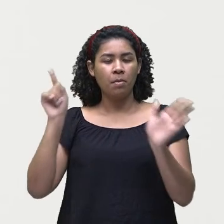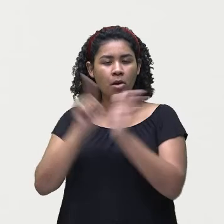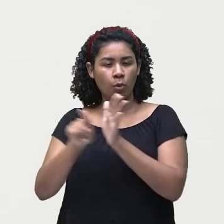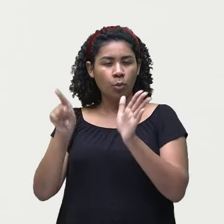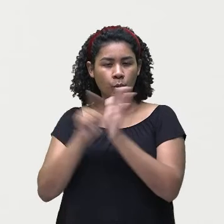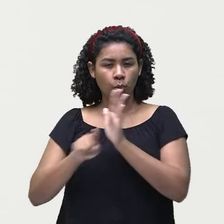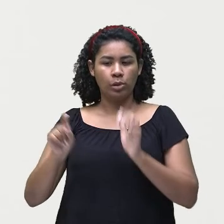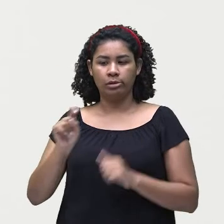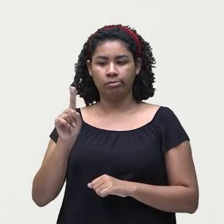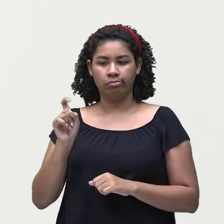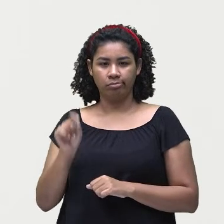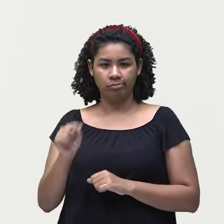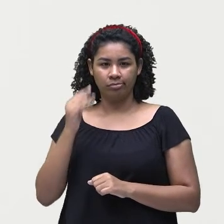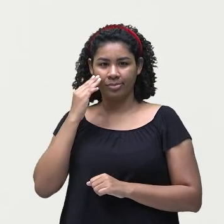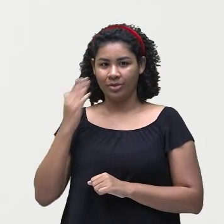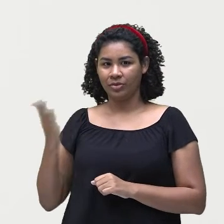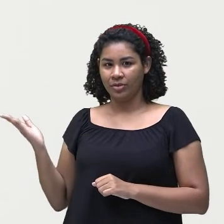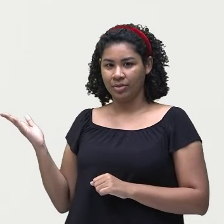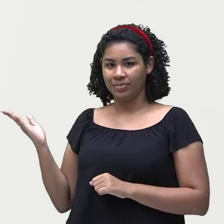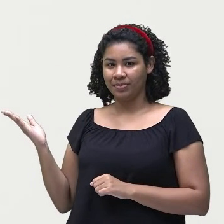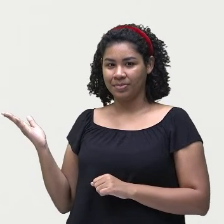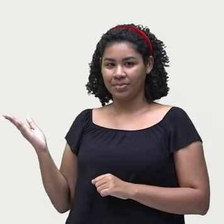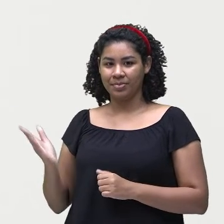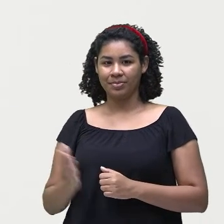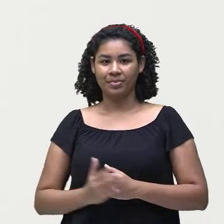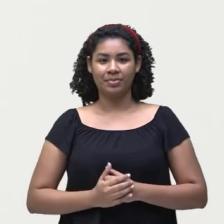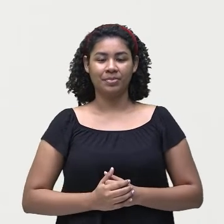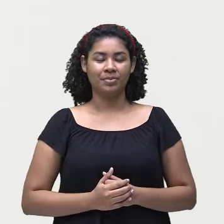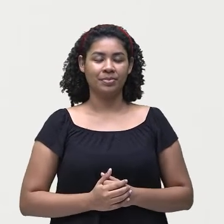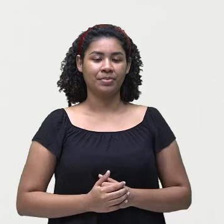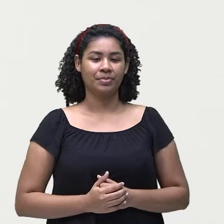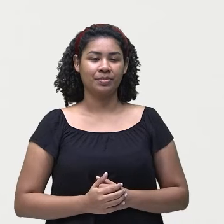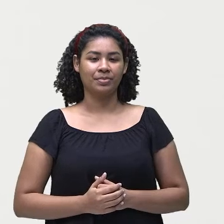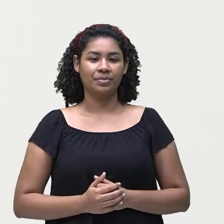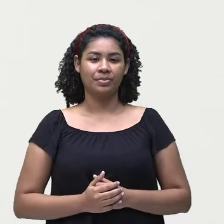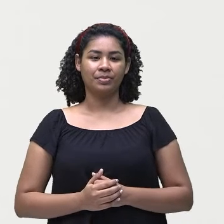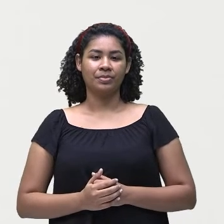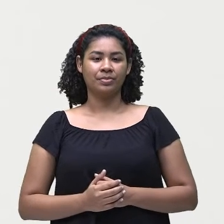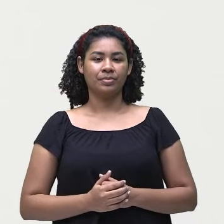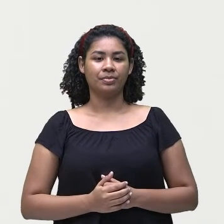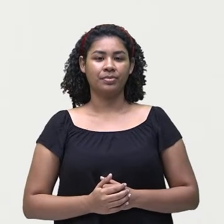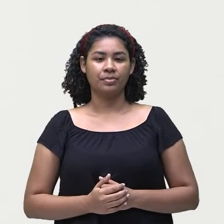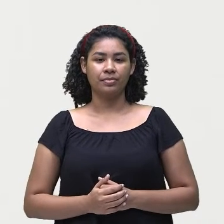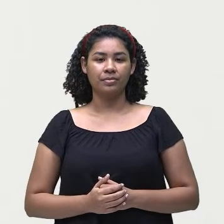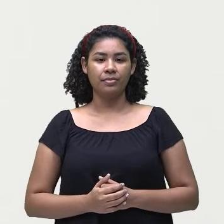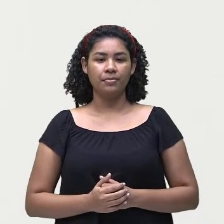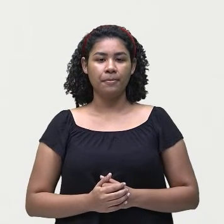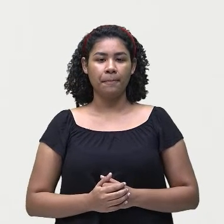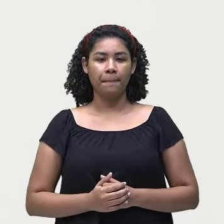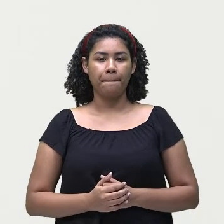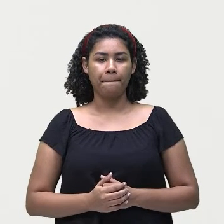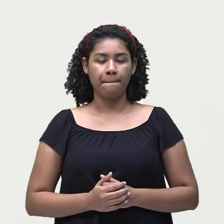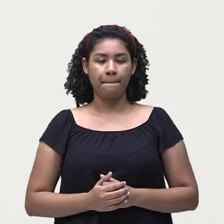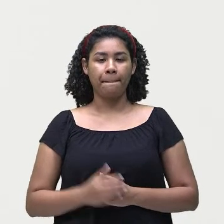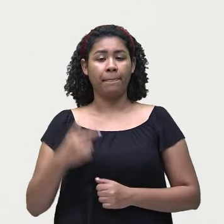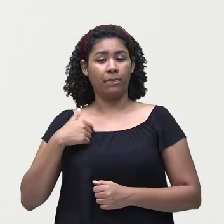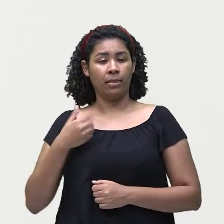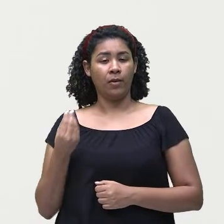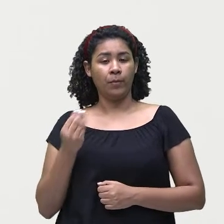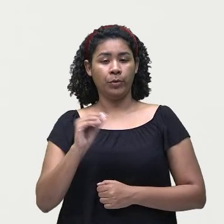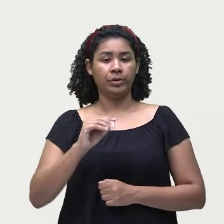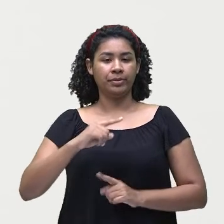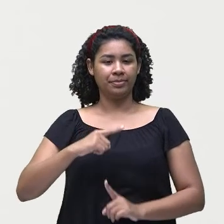ó. Can plus subject plus verb. Plus a gente colocou aqui, caso